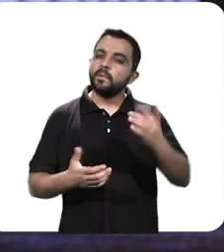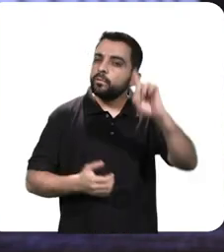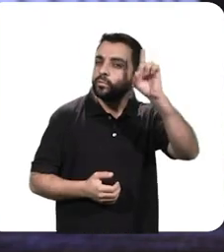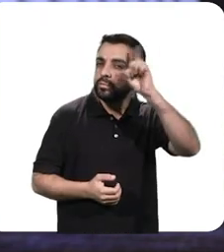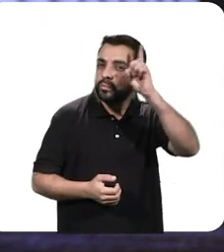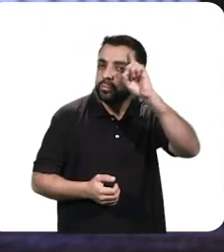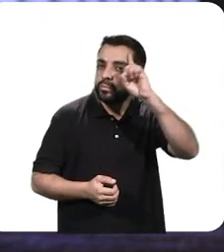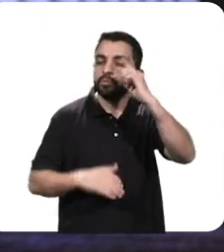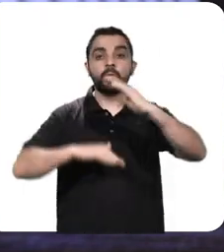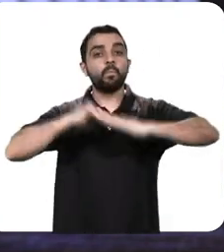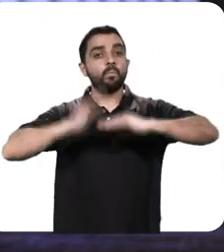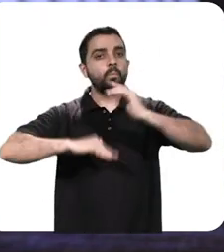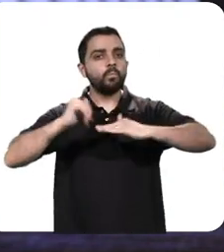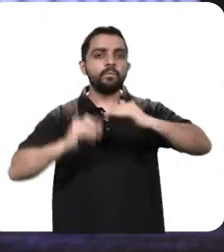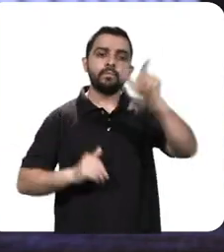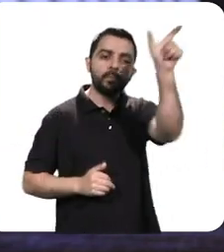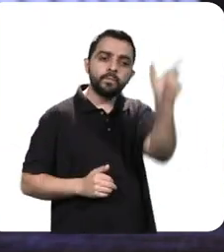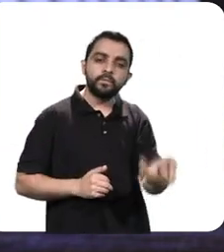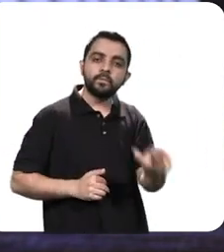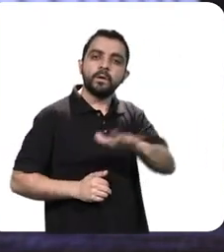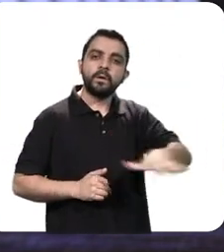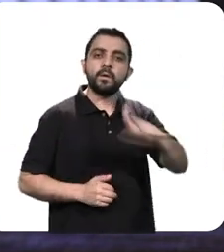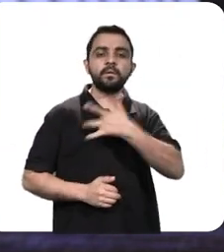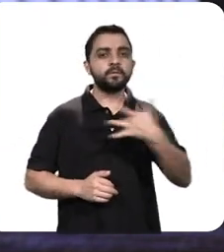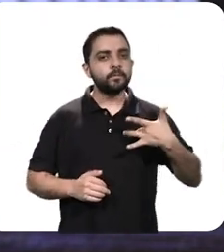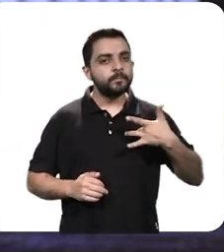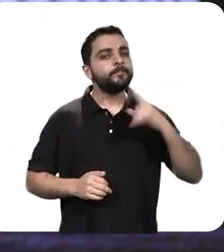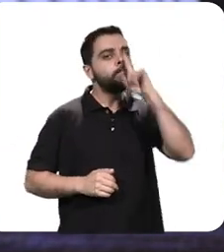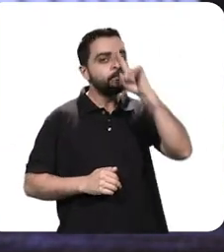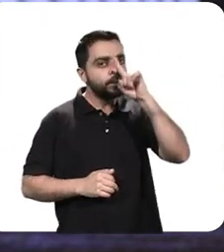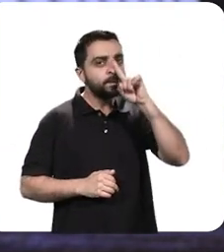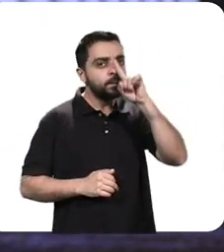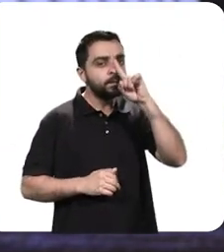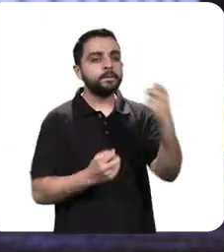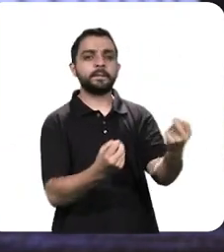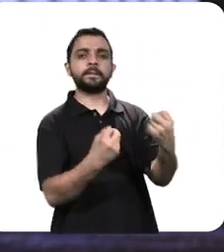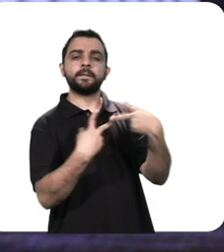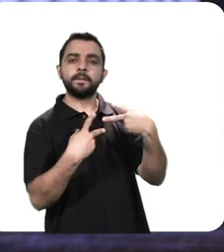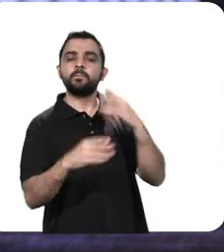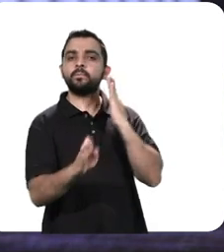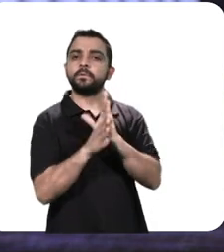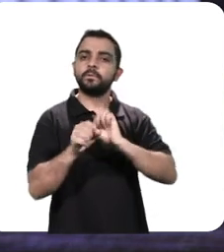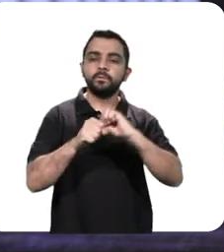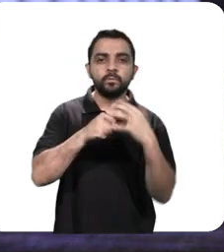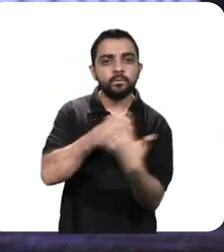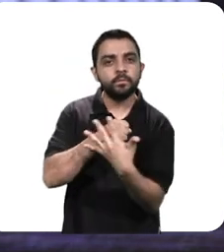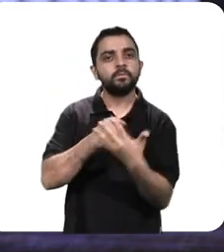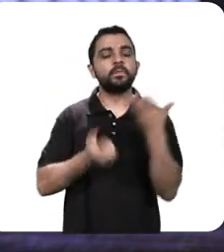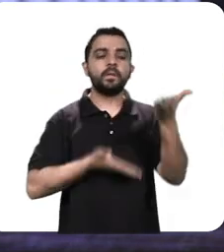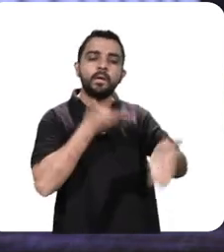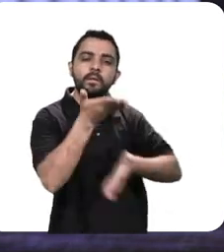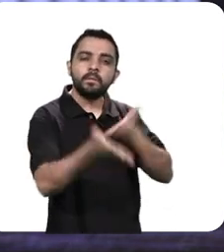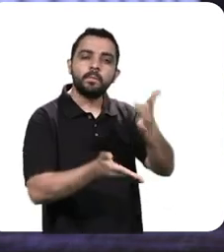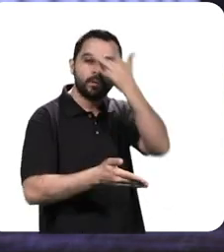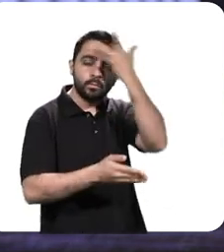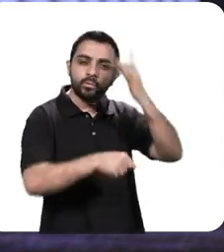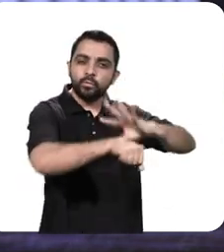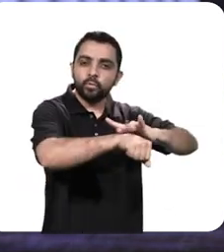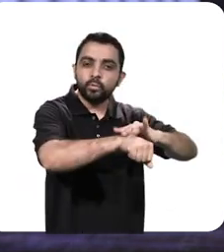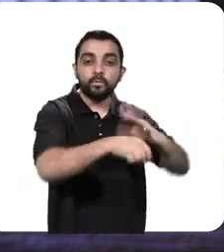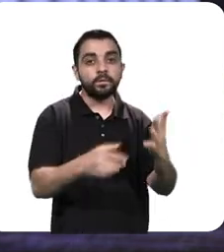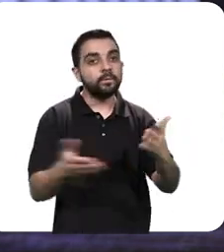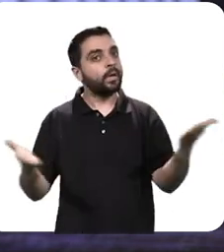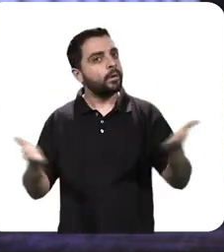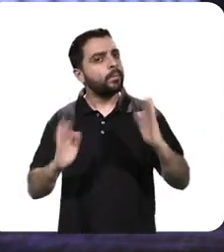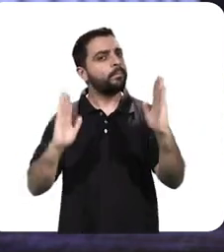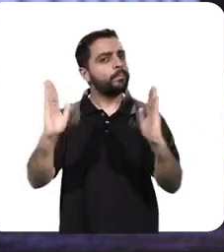Todos os dias, profissionais de saúde se expõem ao perigo de contágio durante o atendimento aos enfermos. Em um momento em que